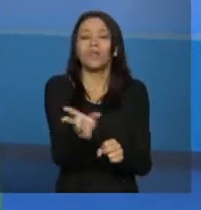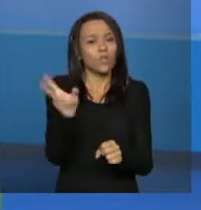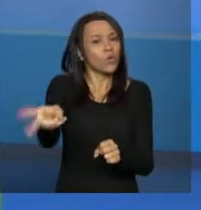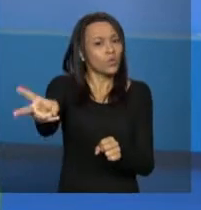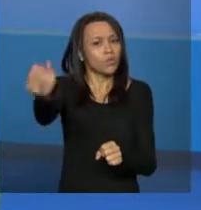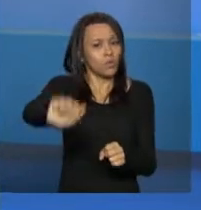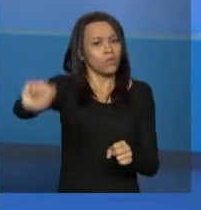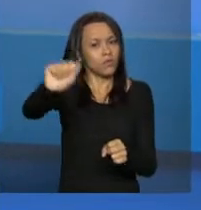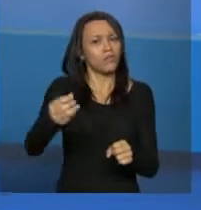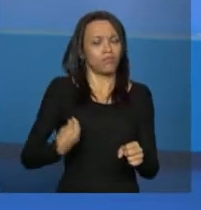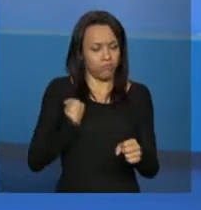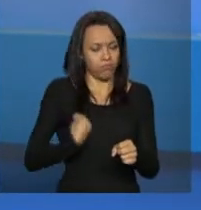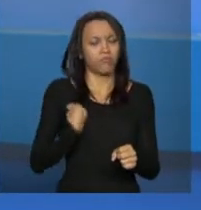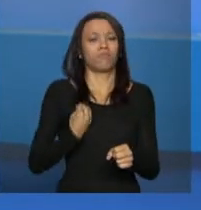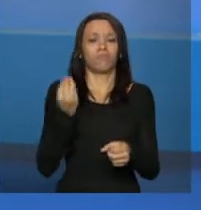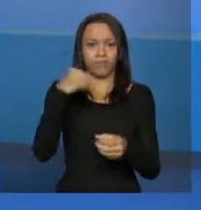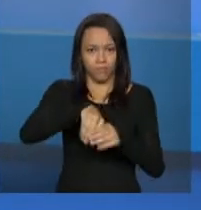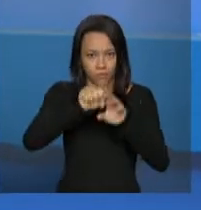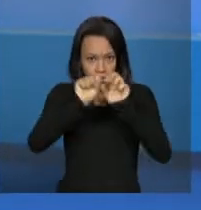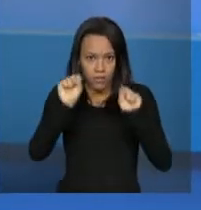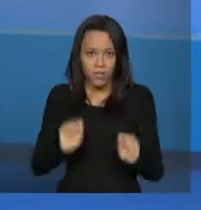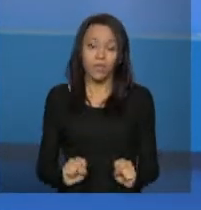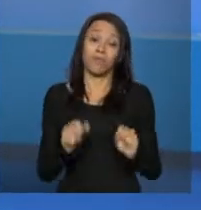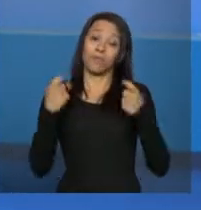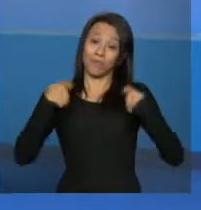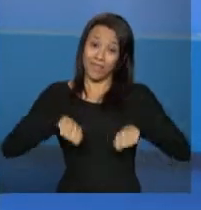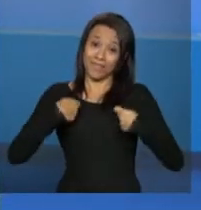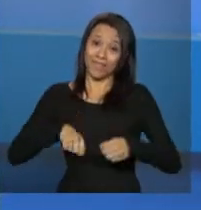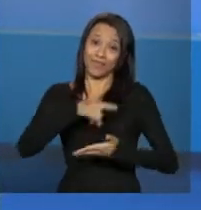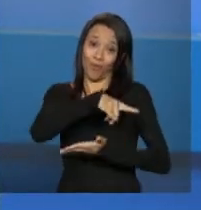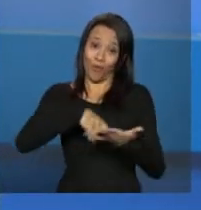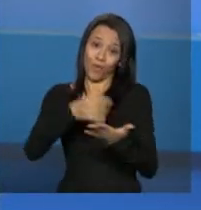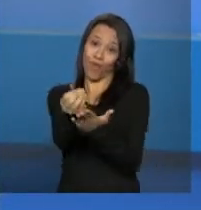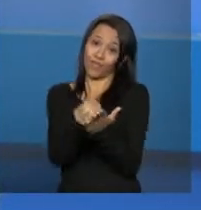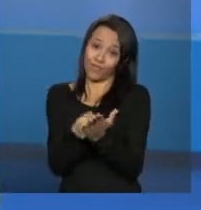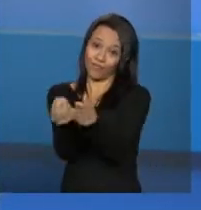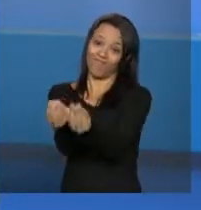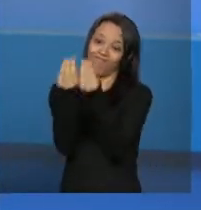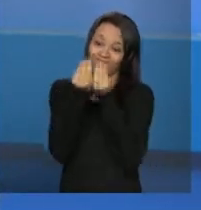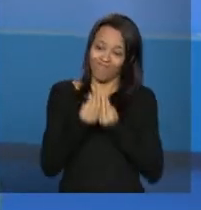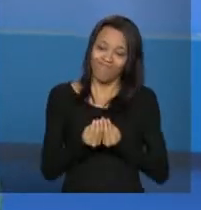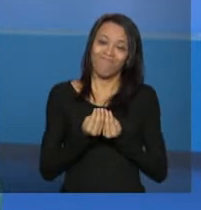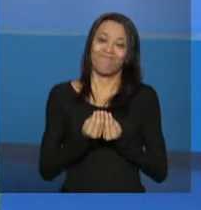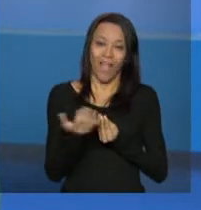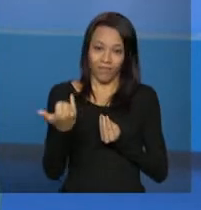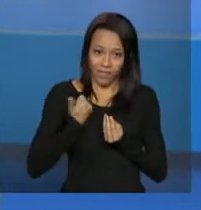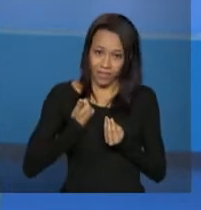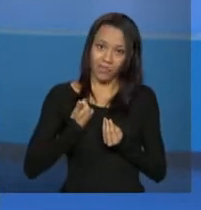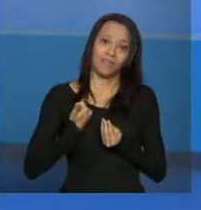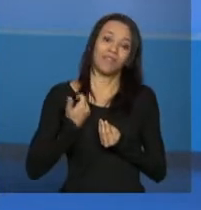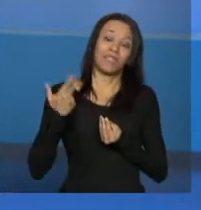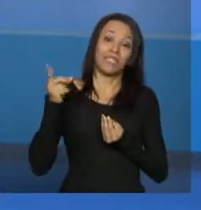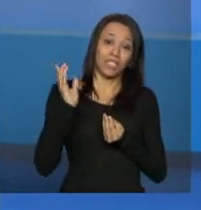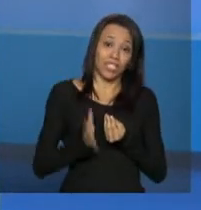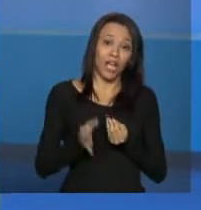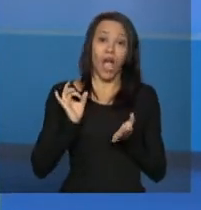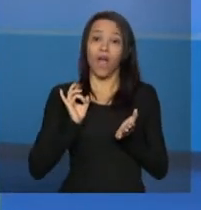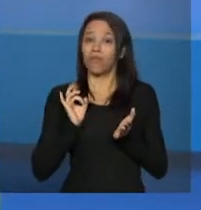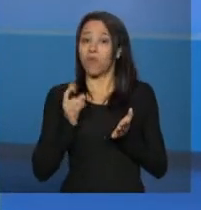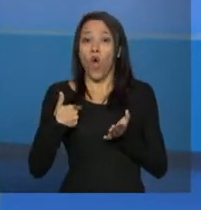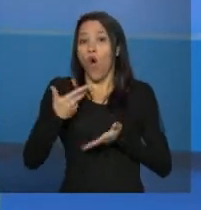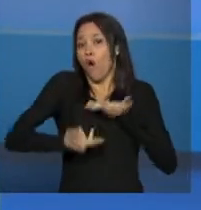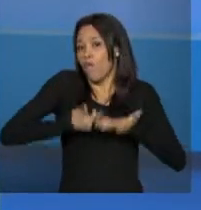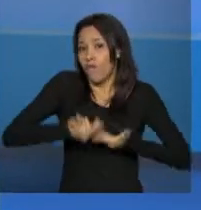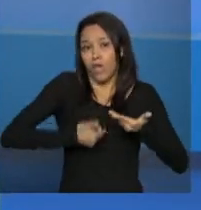essa entidade no sistema então necessita desse ofício e também muito importante a gente não está realizando exclusões sem esse